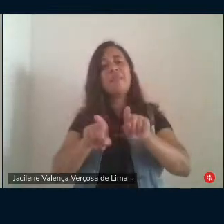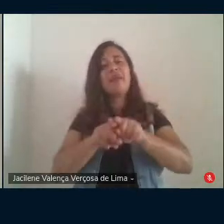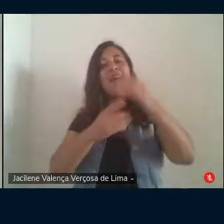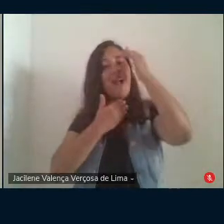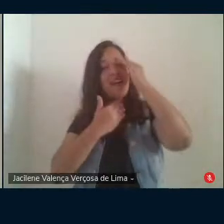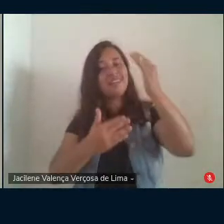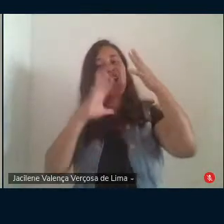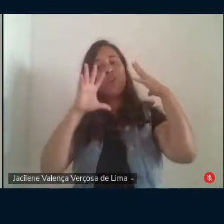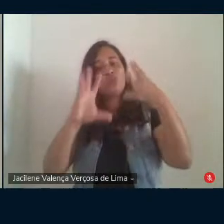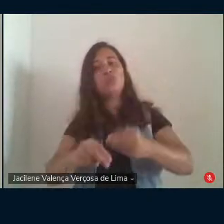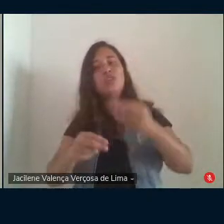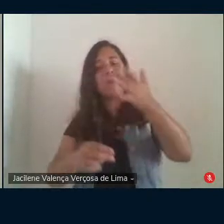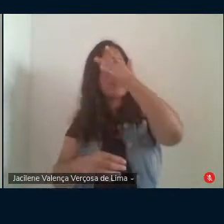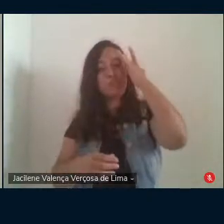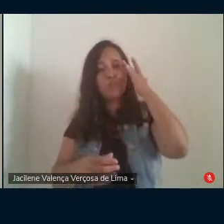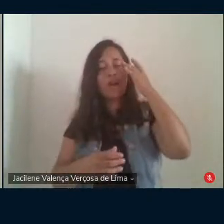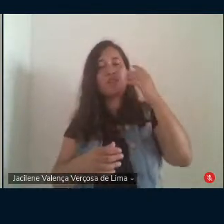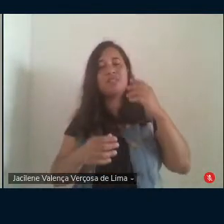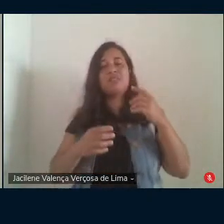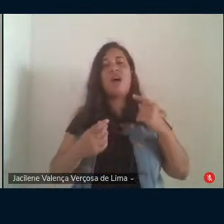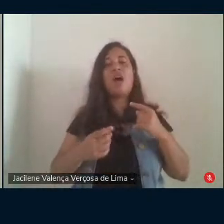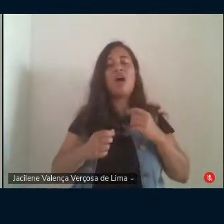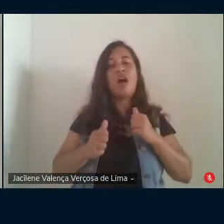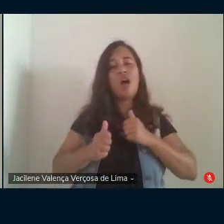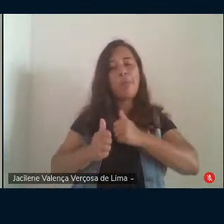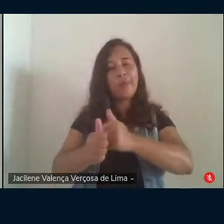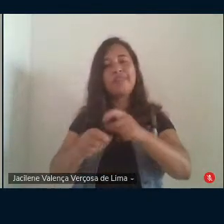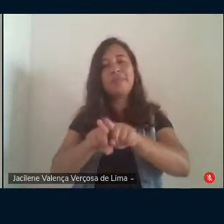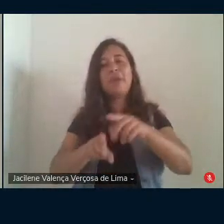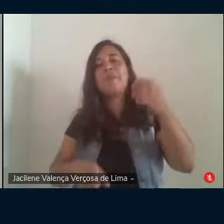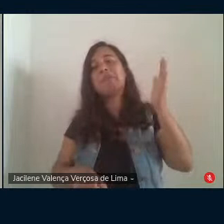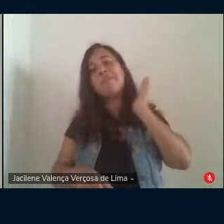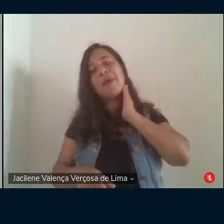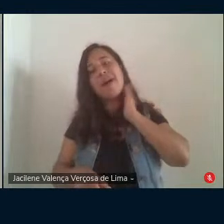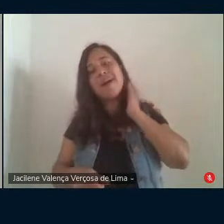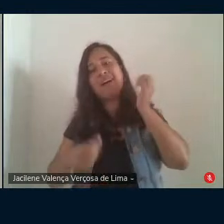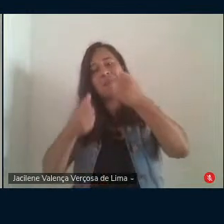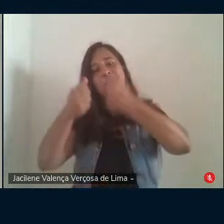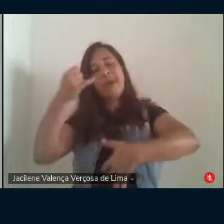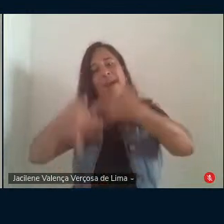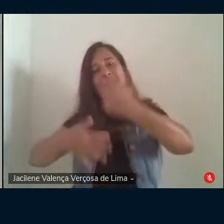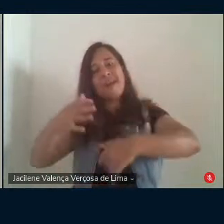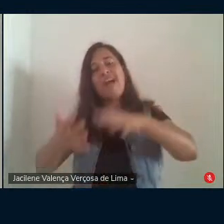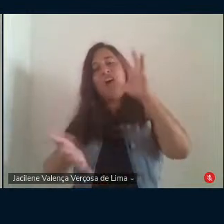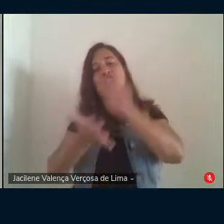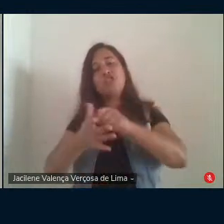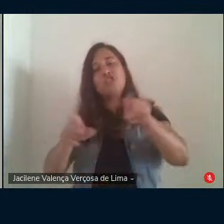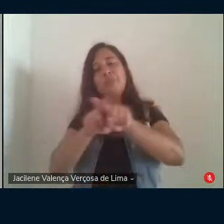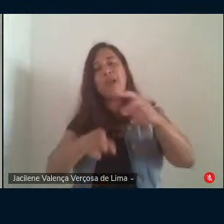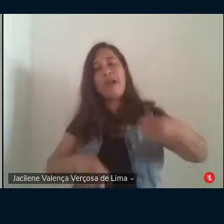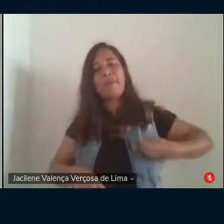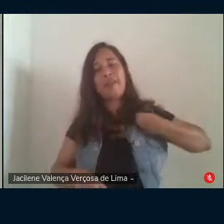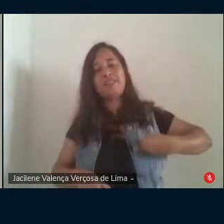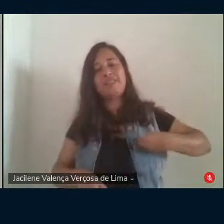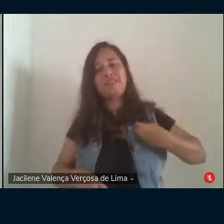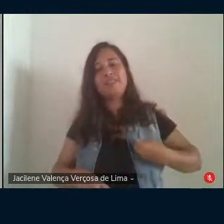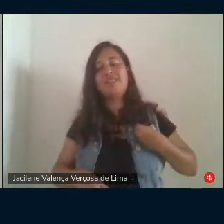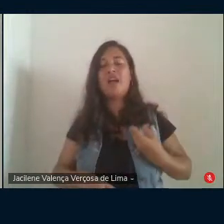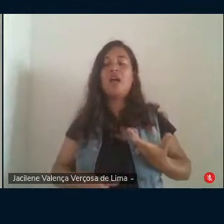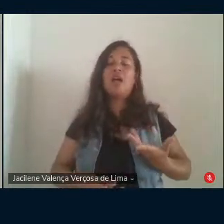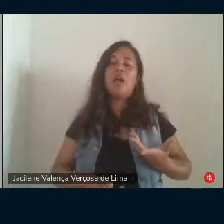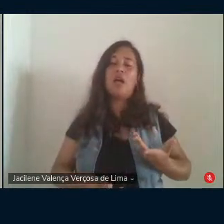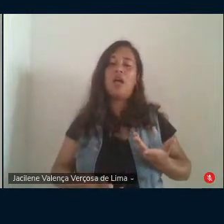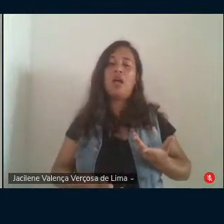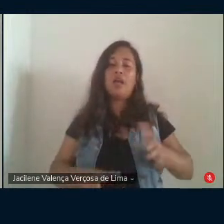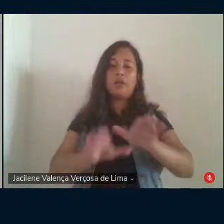pessoas que estão nos acompanhando também via chat registro ainda a presença de